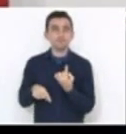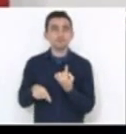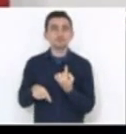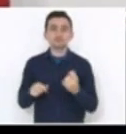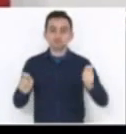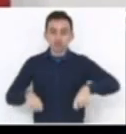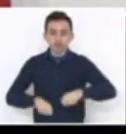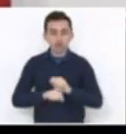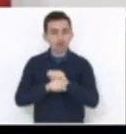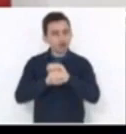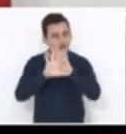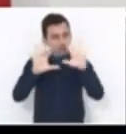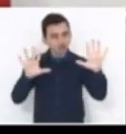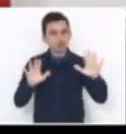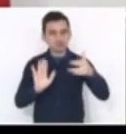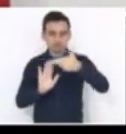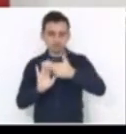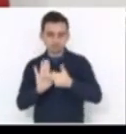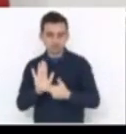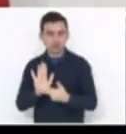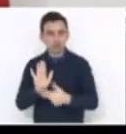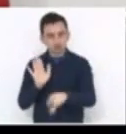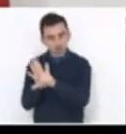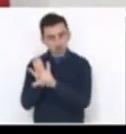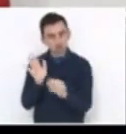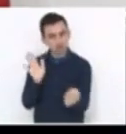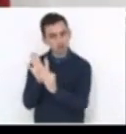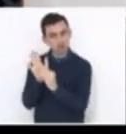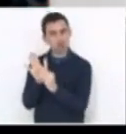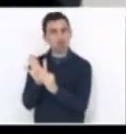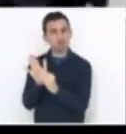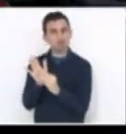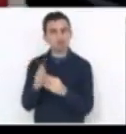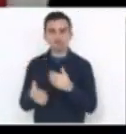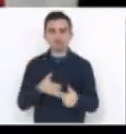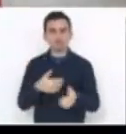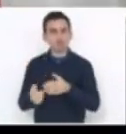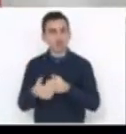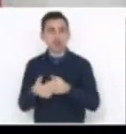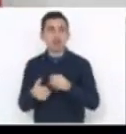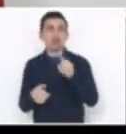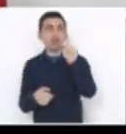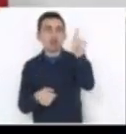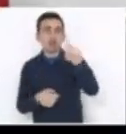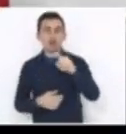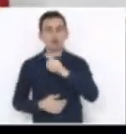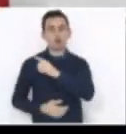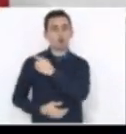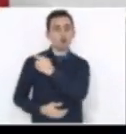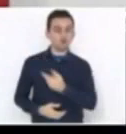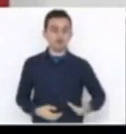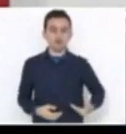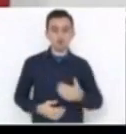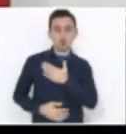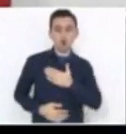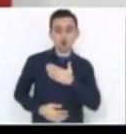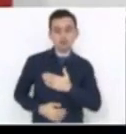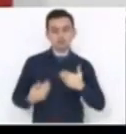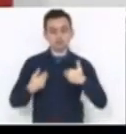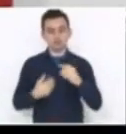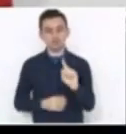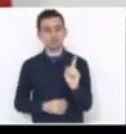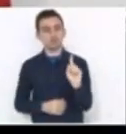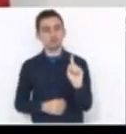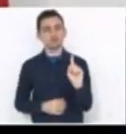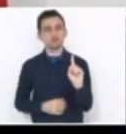transparentes e claros, está na lei, não depende do governador gostar de mim ou não gostar. O governador